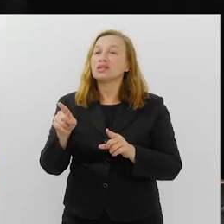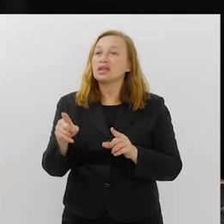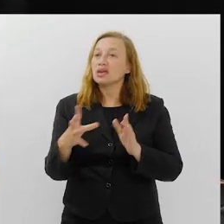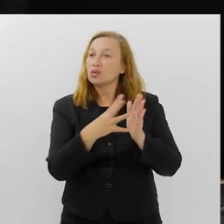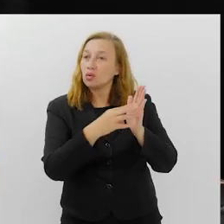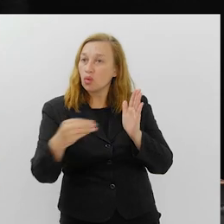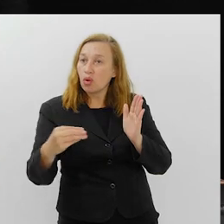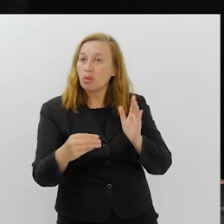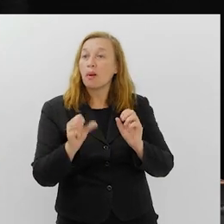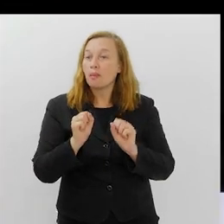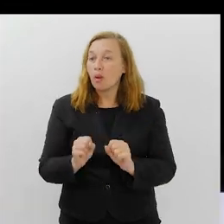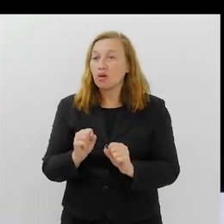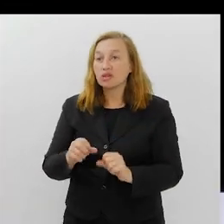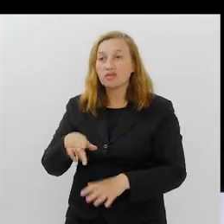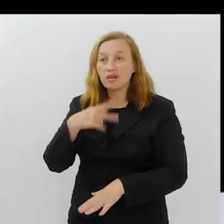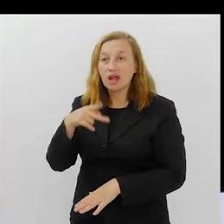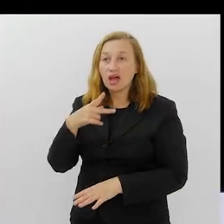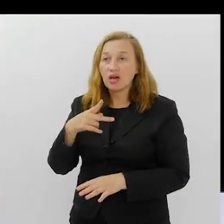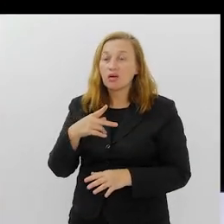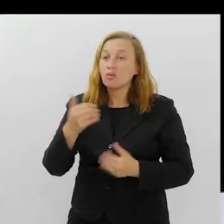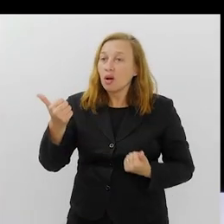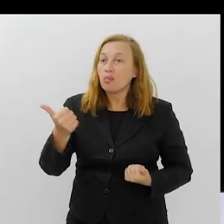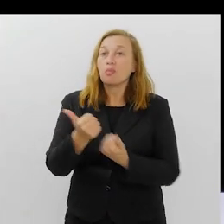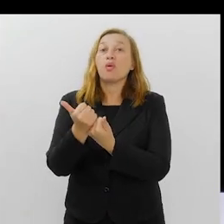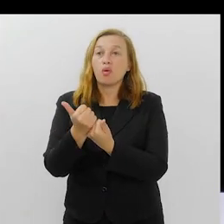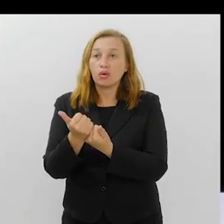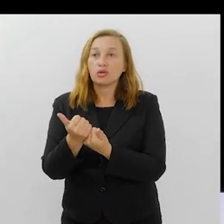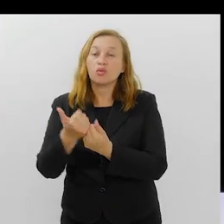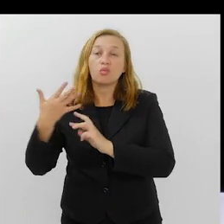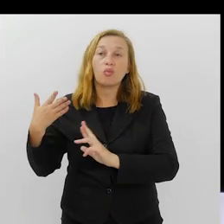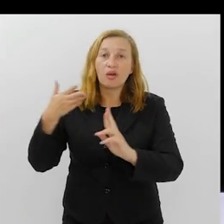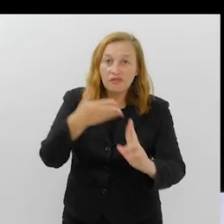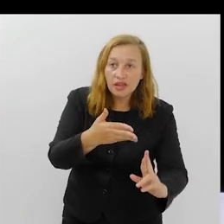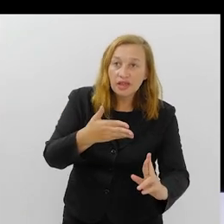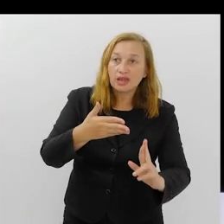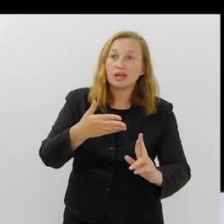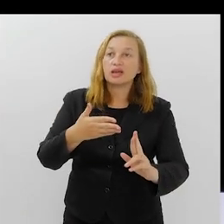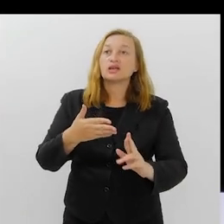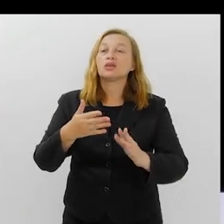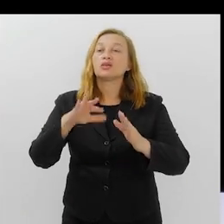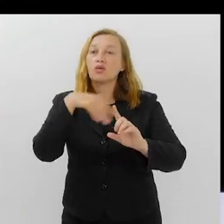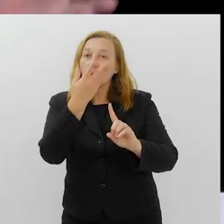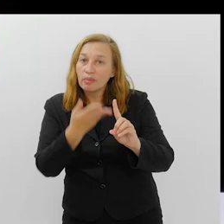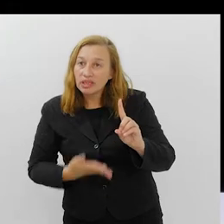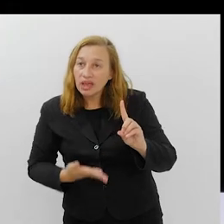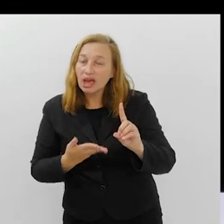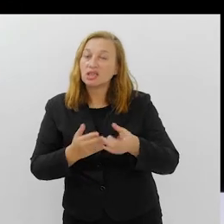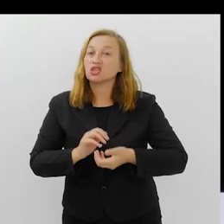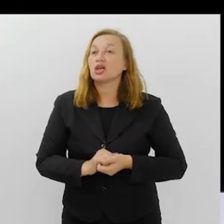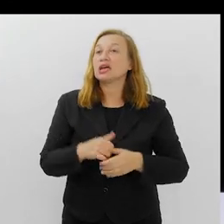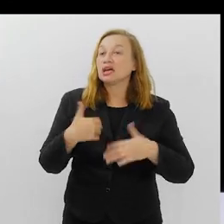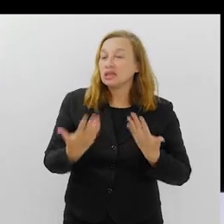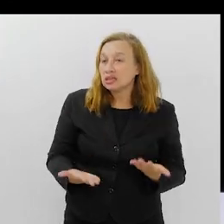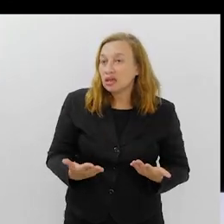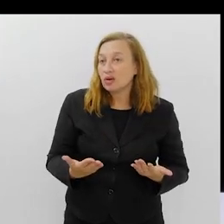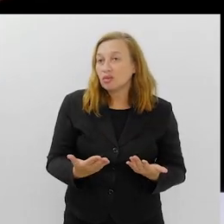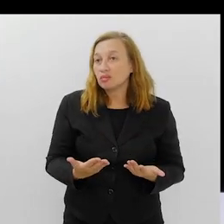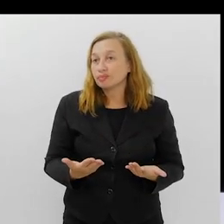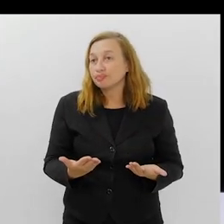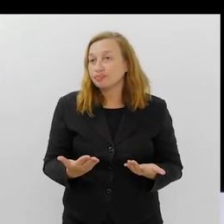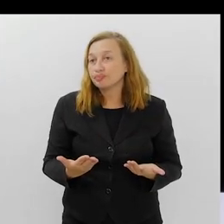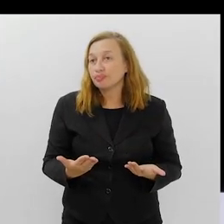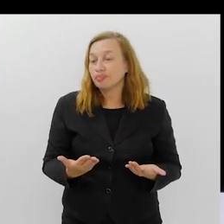isso pode ser assumido como colaboração, como referência, como homenagem. Então, gente,